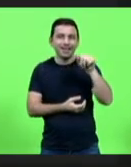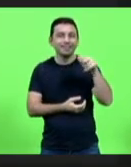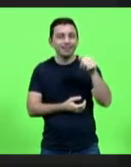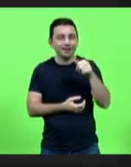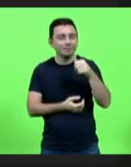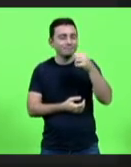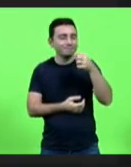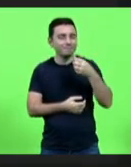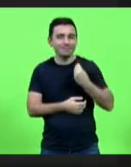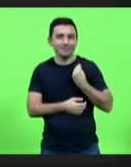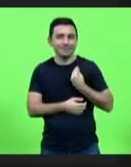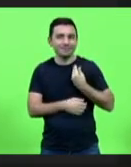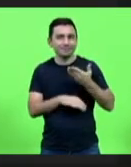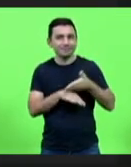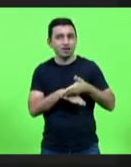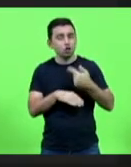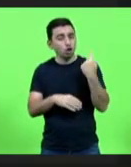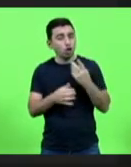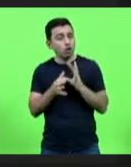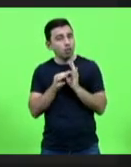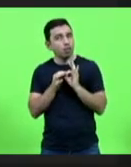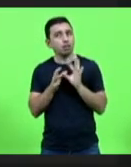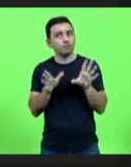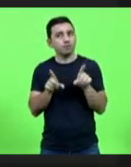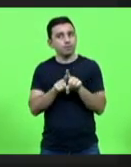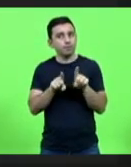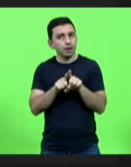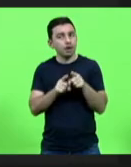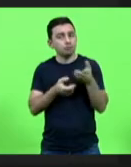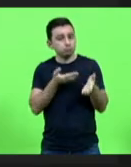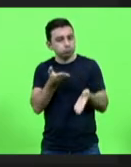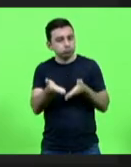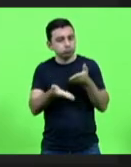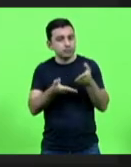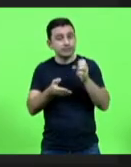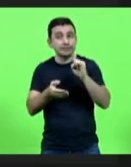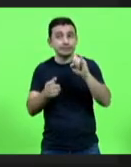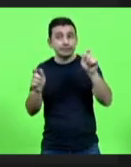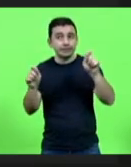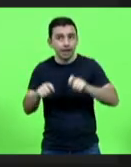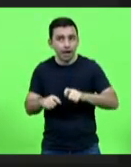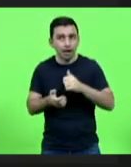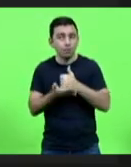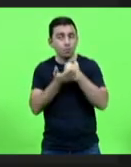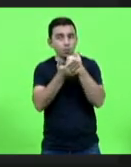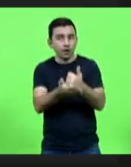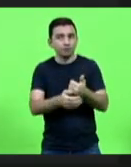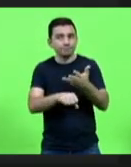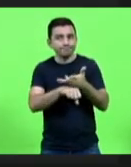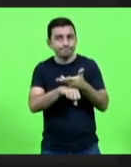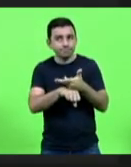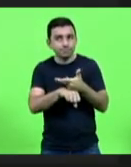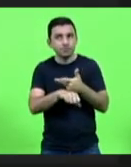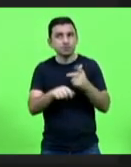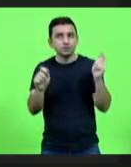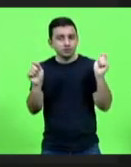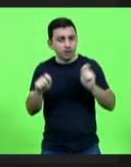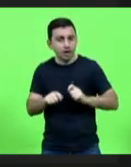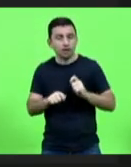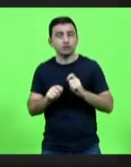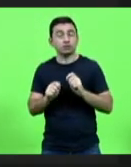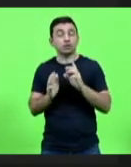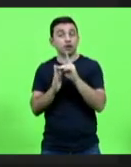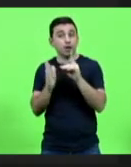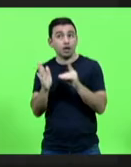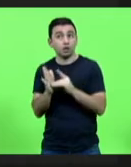e estamos à disposição também para auxiliar no que for possível para agilizarmos, assim que tivermos esse decreto do regulamentamento